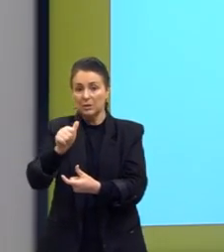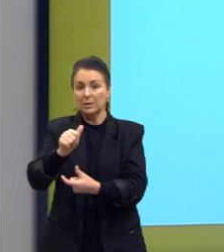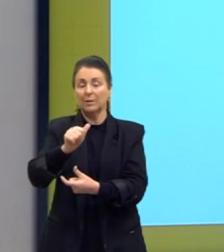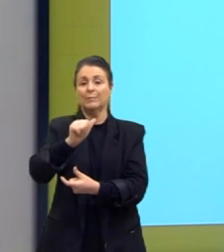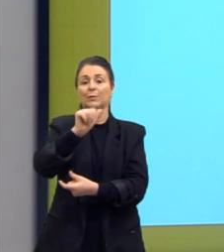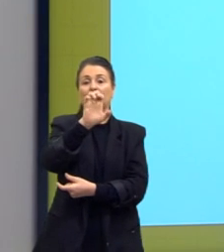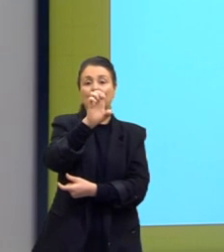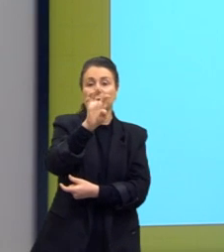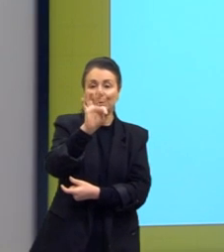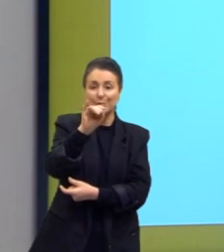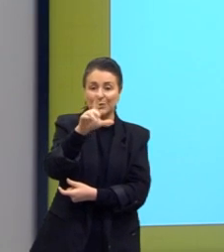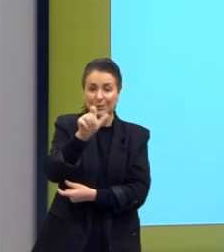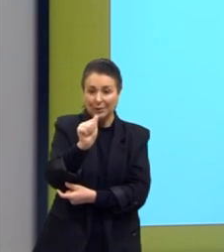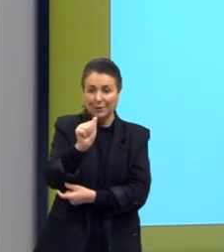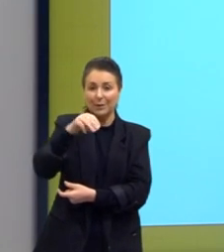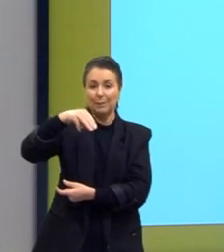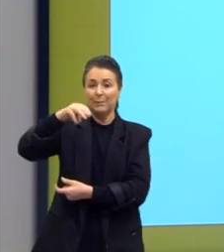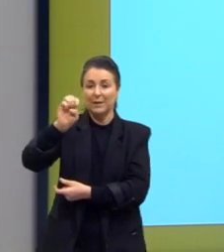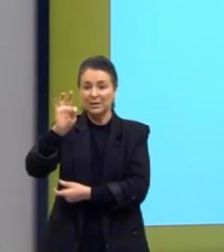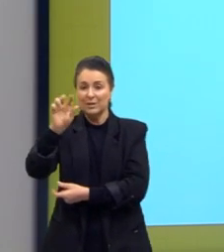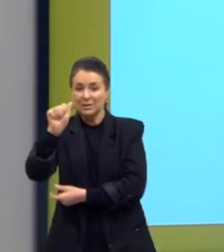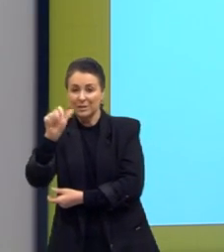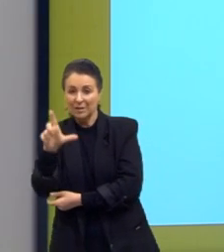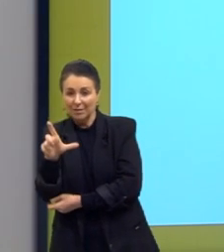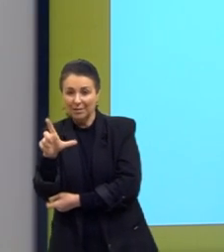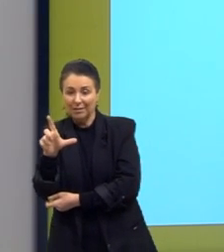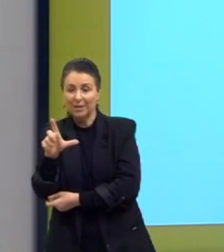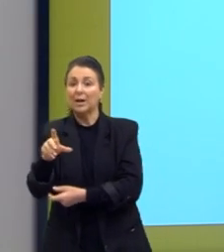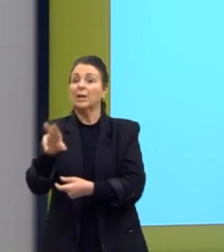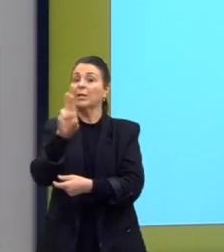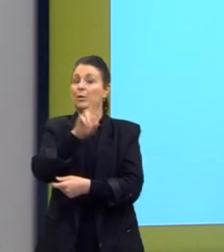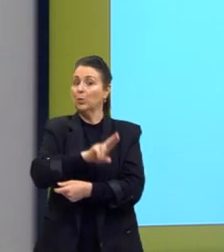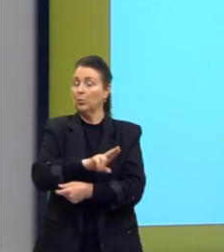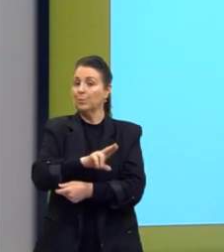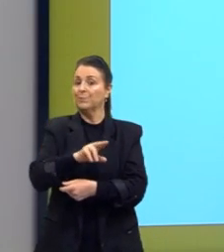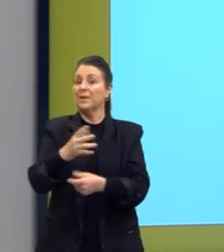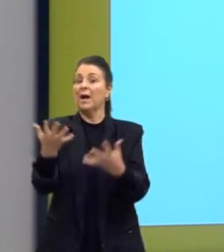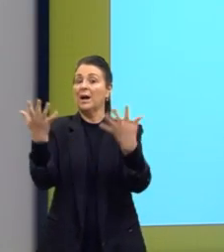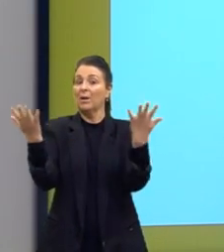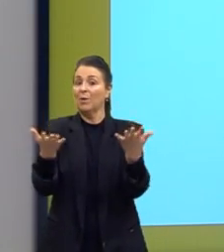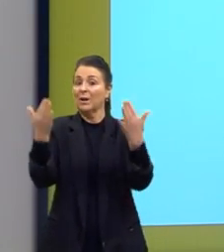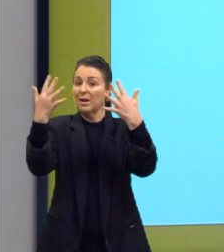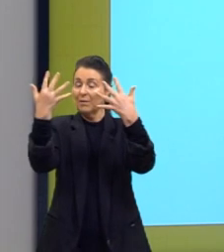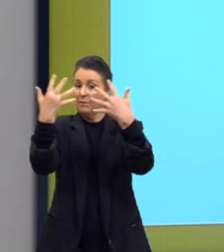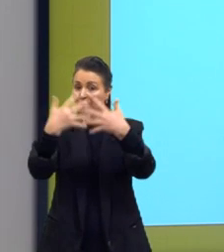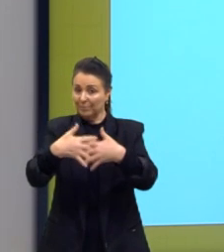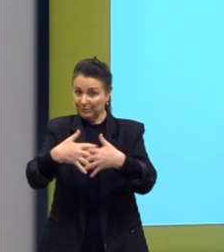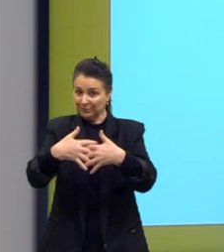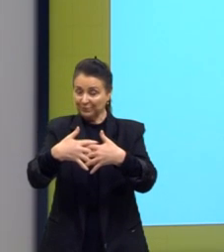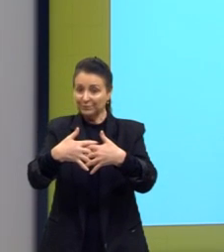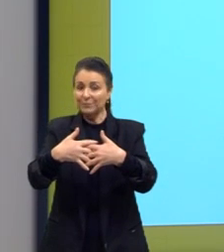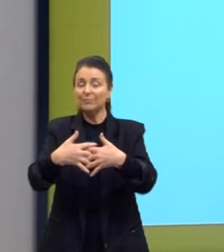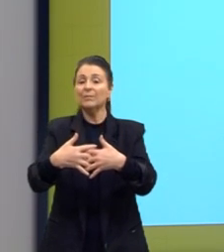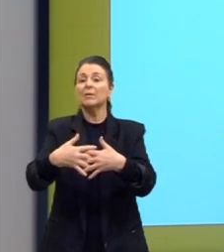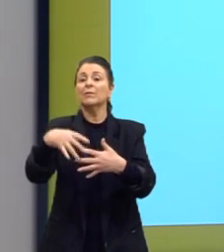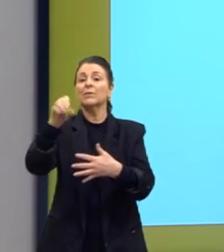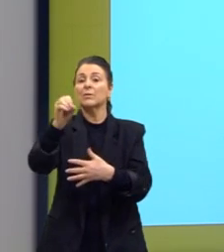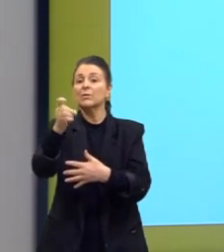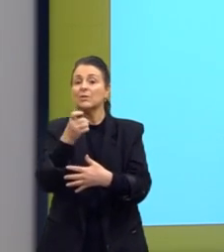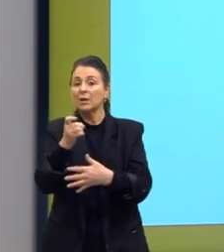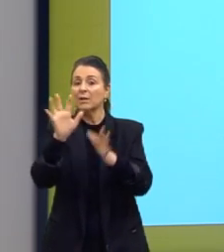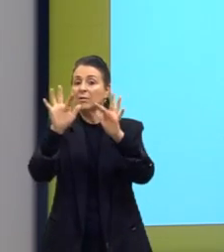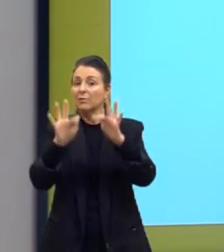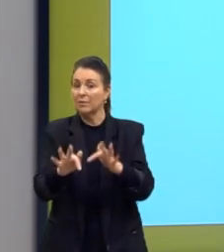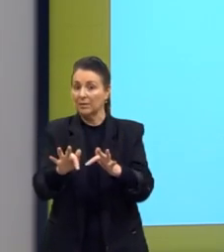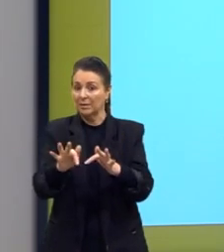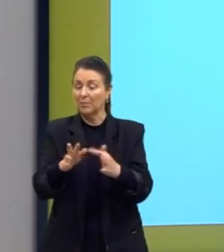etila nos ésteres, ok? Isso encerra as funções oxigenadas, mas não encerra as funções orgânicas.